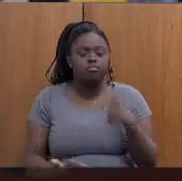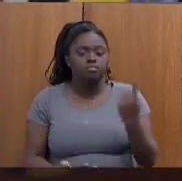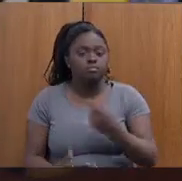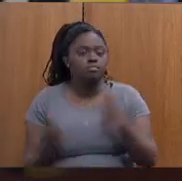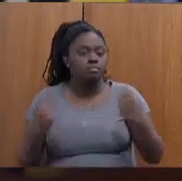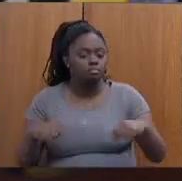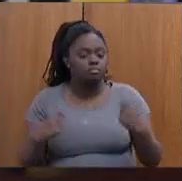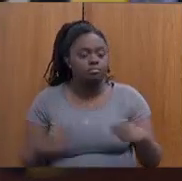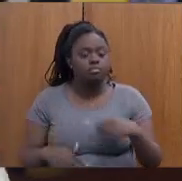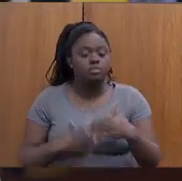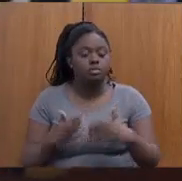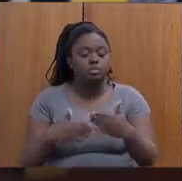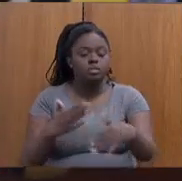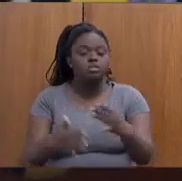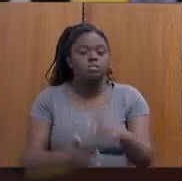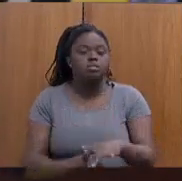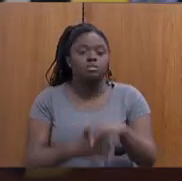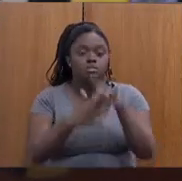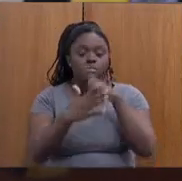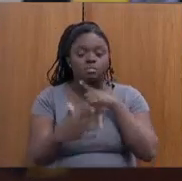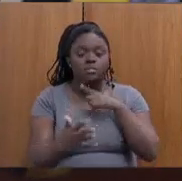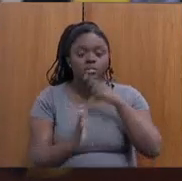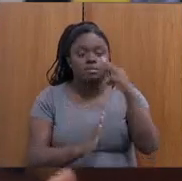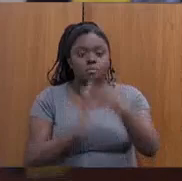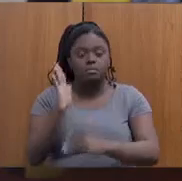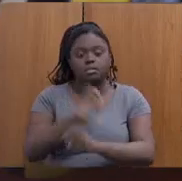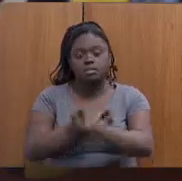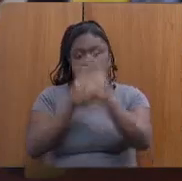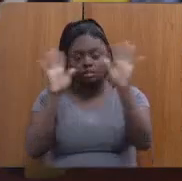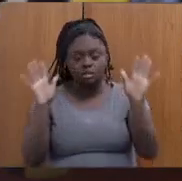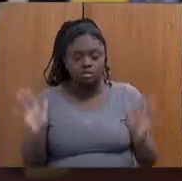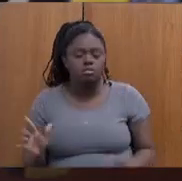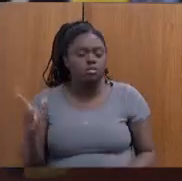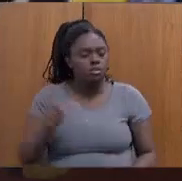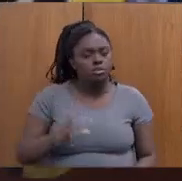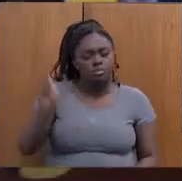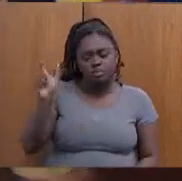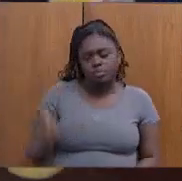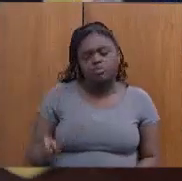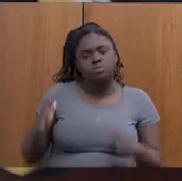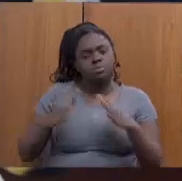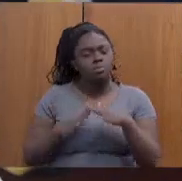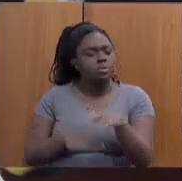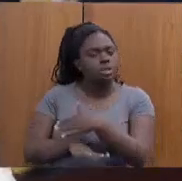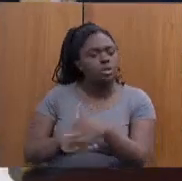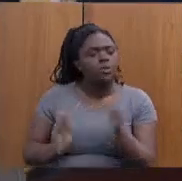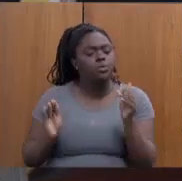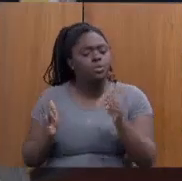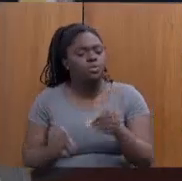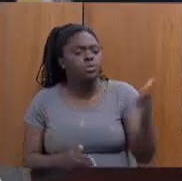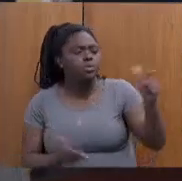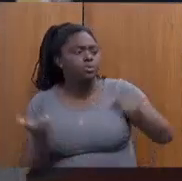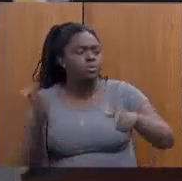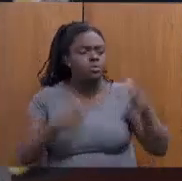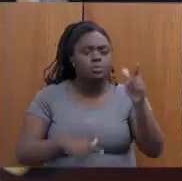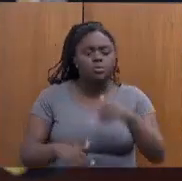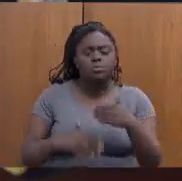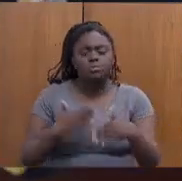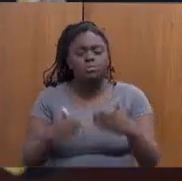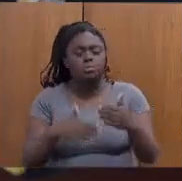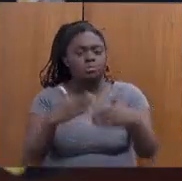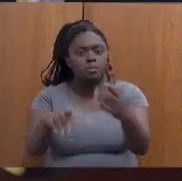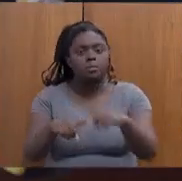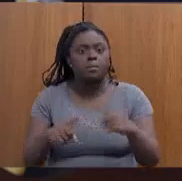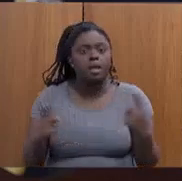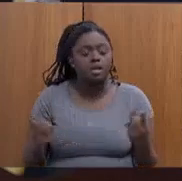processos para a gente ter metas claras. É lógico que às vezes reduz uma pessoa em situação de rua, chega a outras e fica um ciclo, mas é um ciclo que está